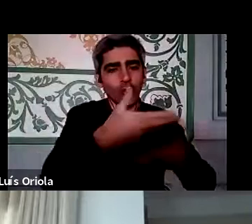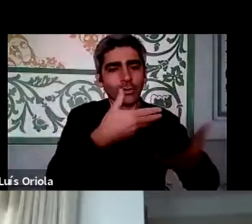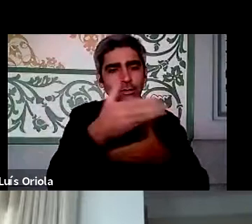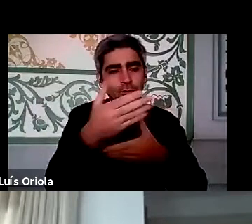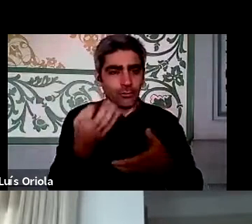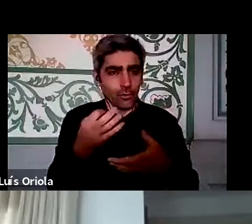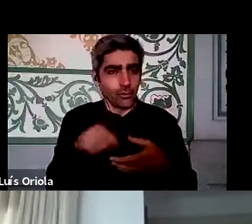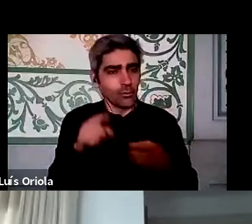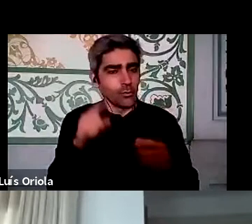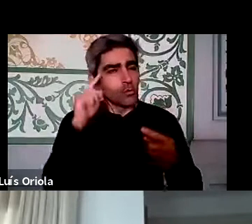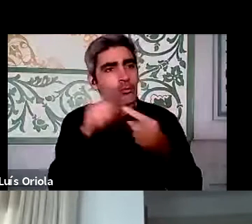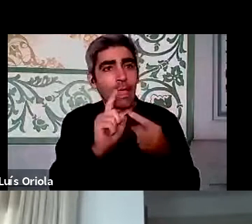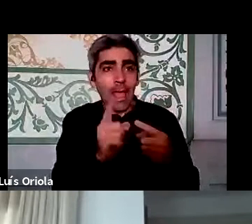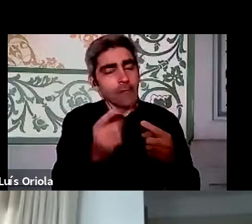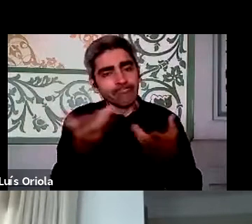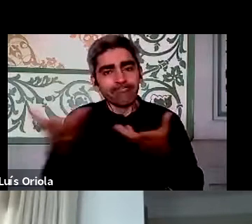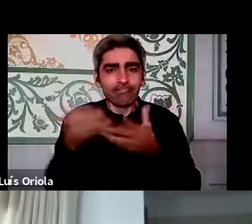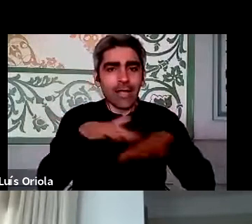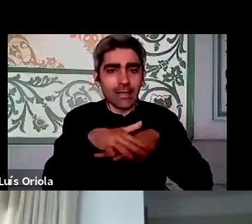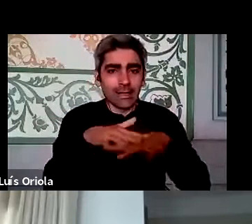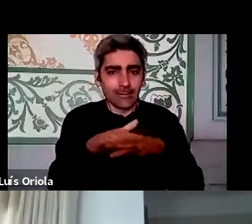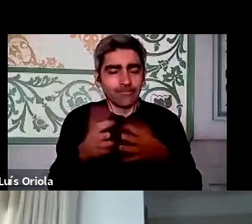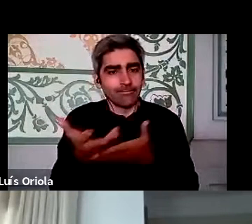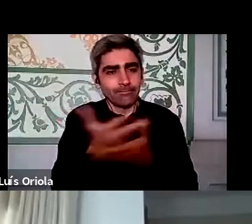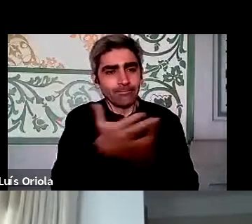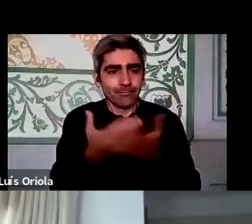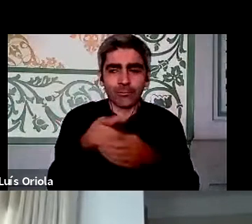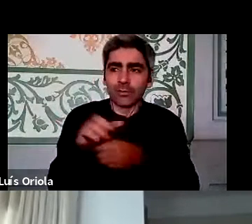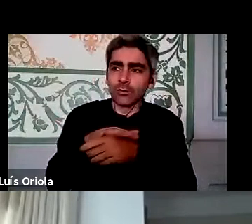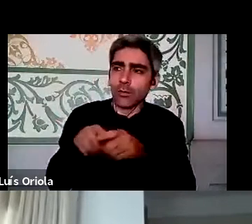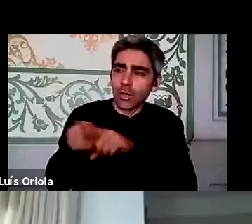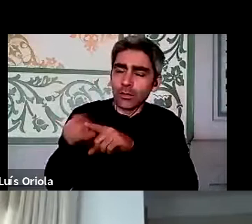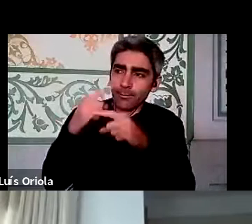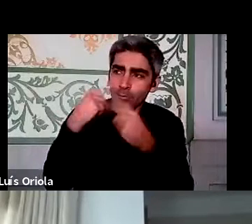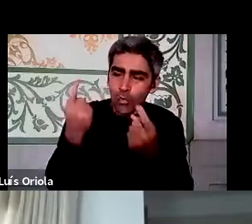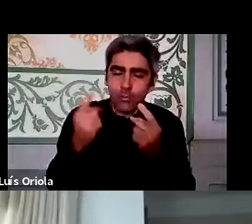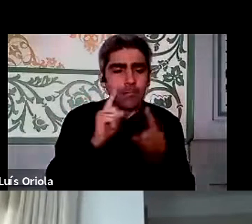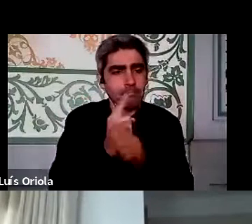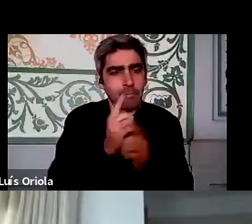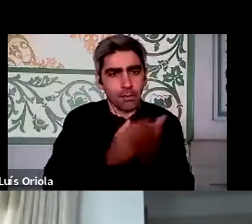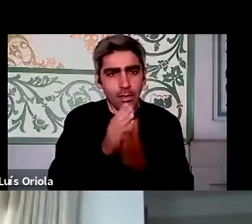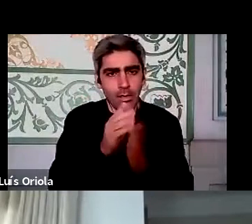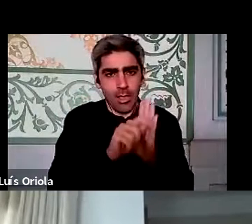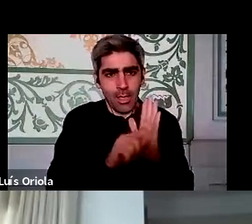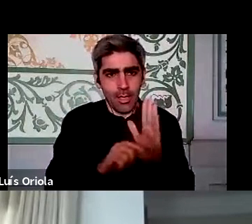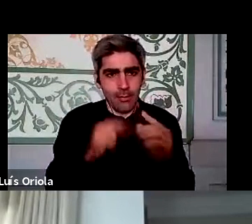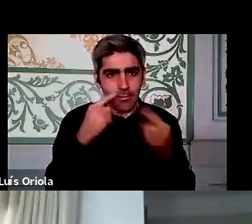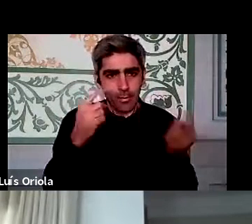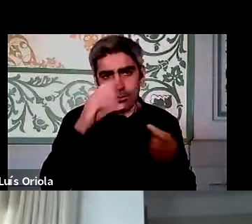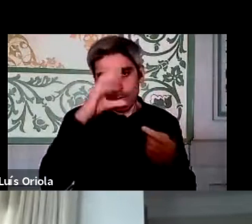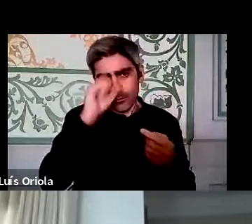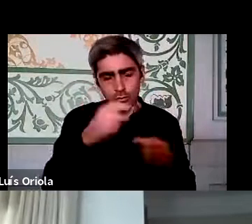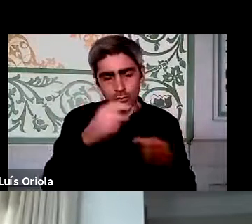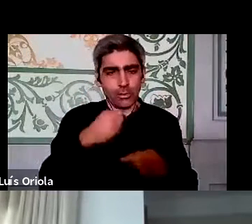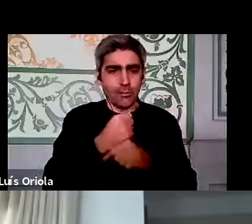Nós cumprimos propósitos, alinhados com os objetivos das políticas públicas, mantendo a ética pública, porque todos obviamente éramos trabalhadores e inteligentes da